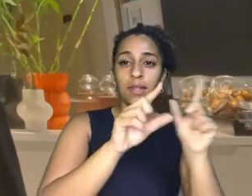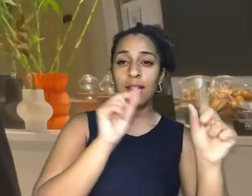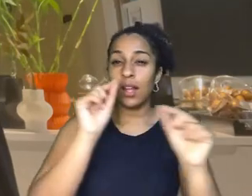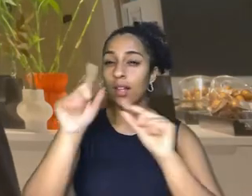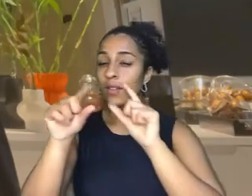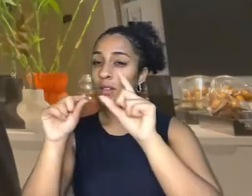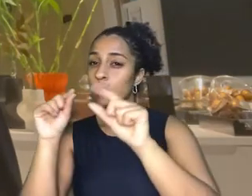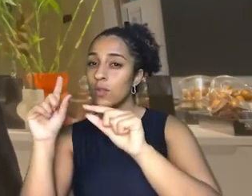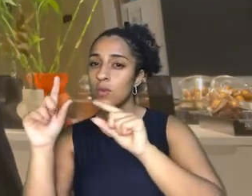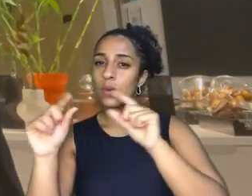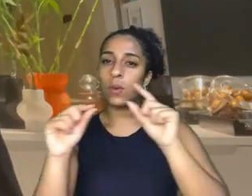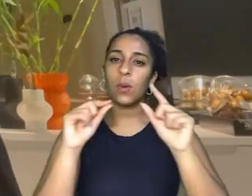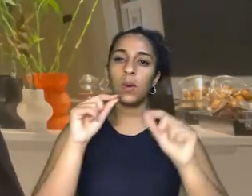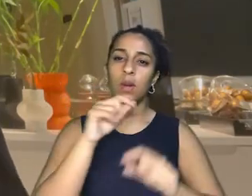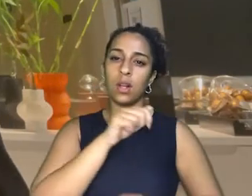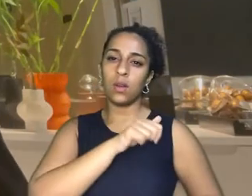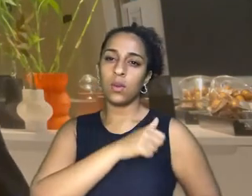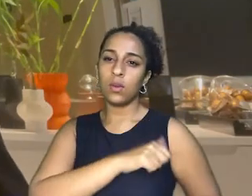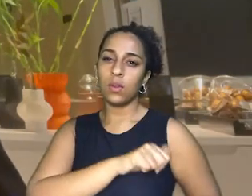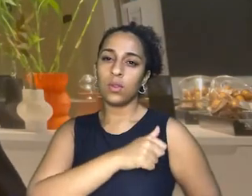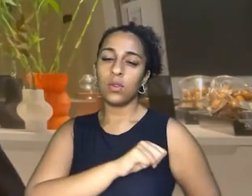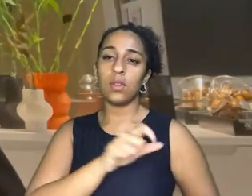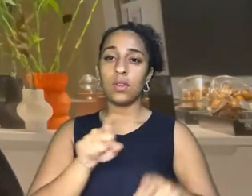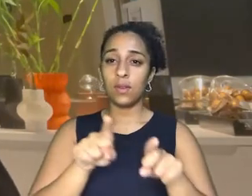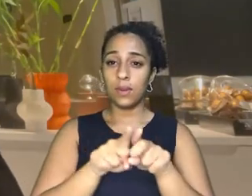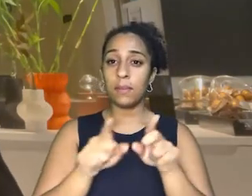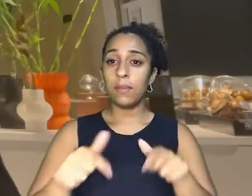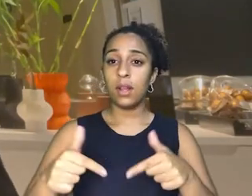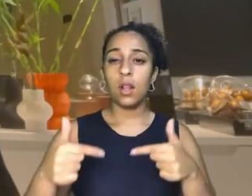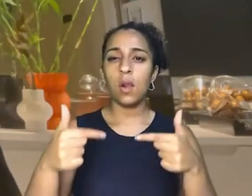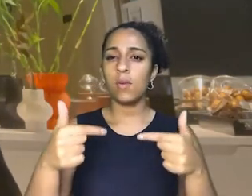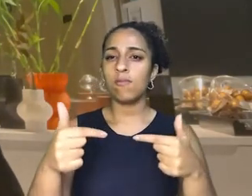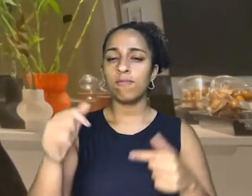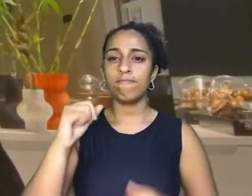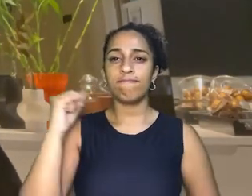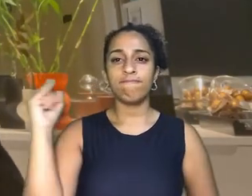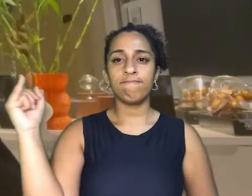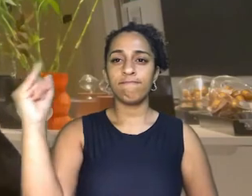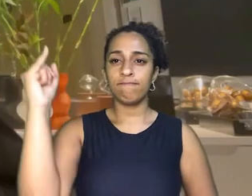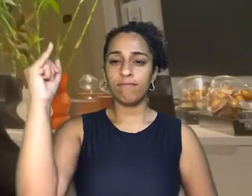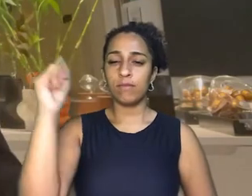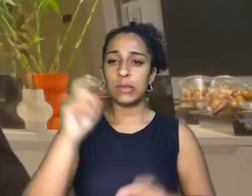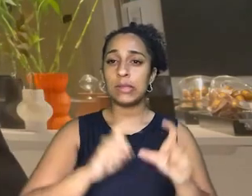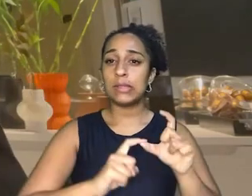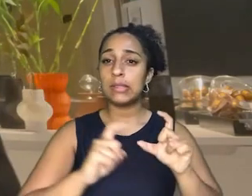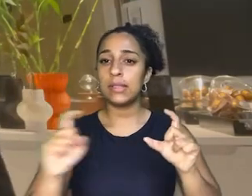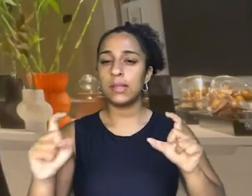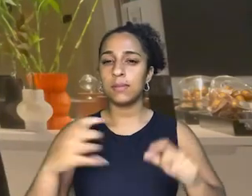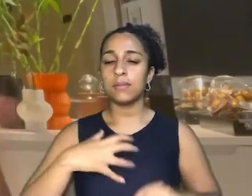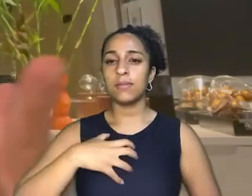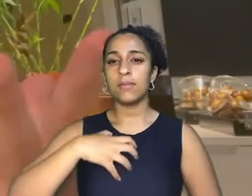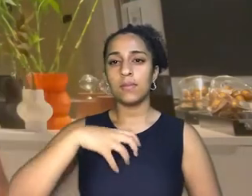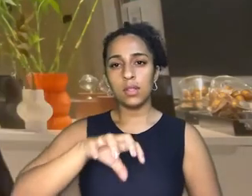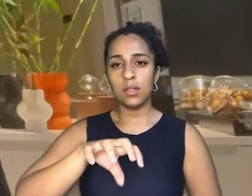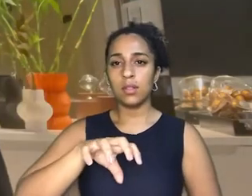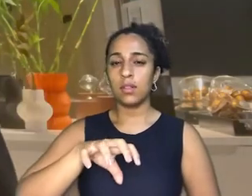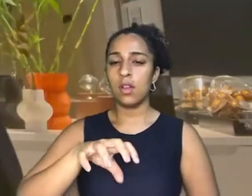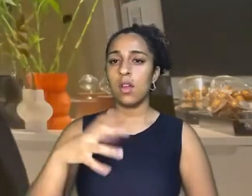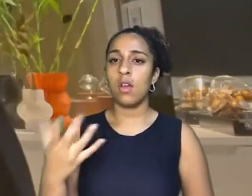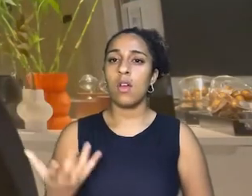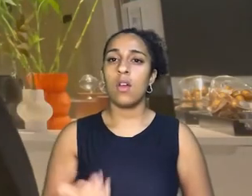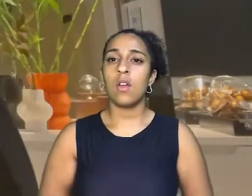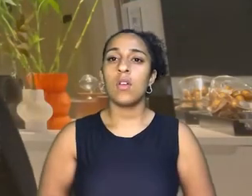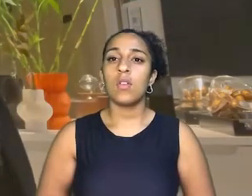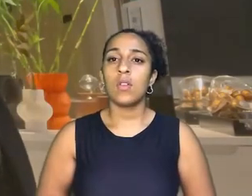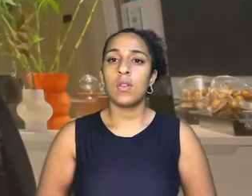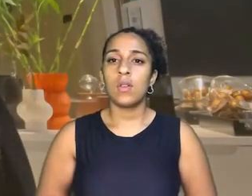no Rio de Janeiro, por exemplo, mas existem, por exemplo, lutas importantes pela independência na Bahia. Nossa independência não foi exatamente uma